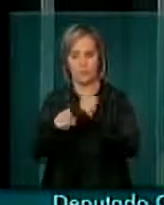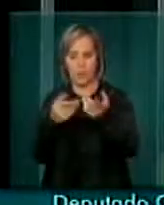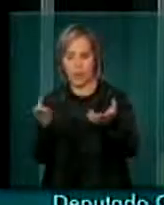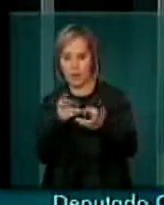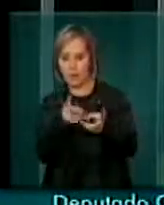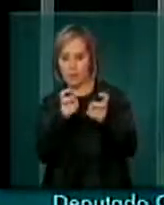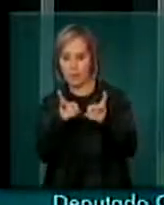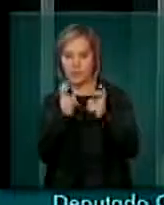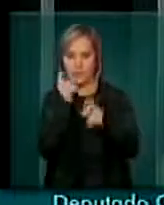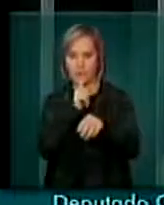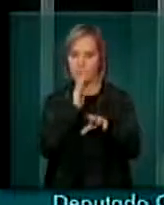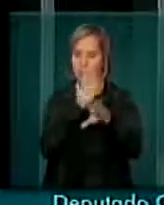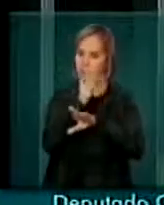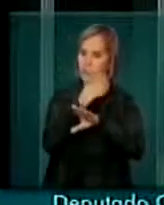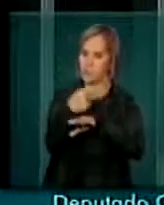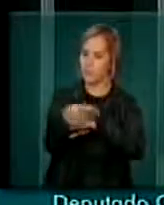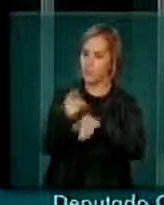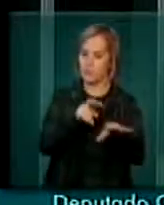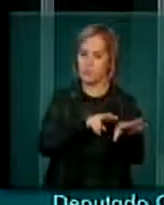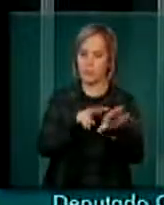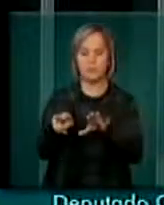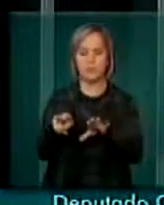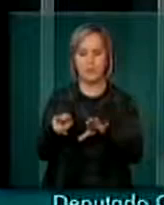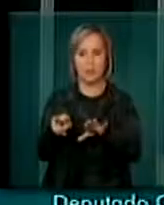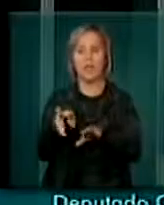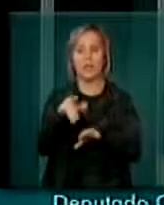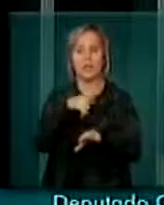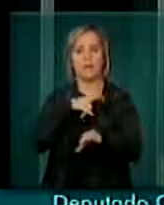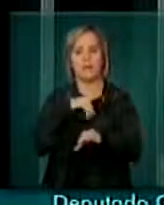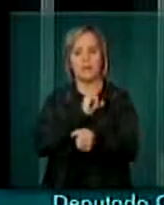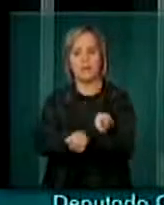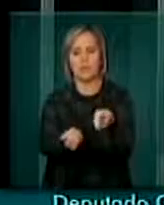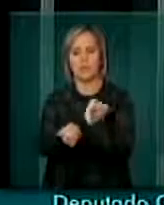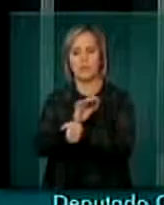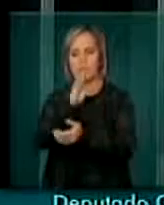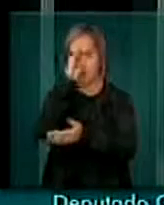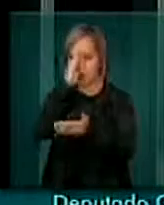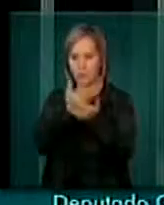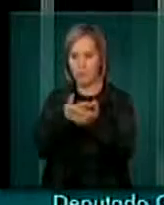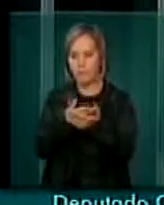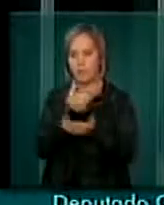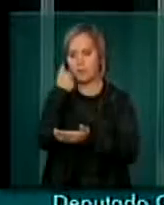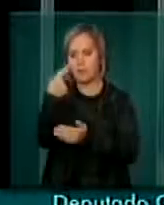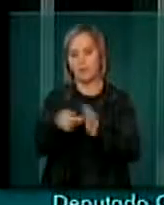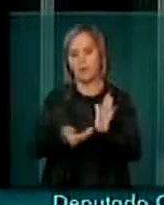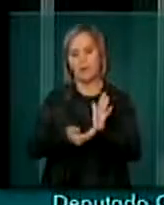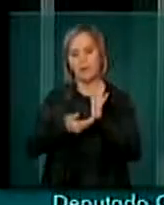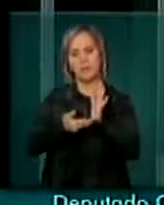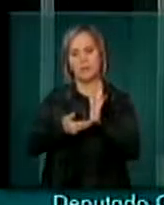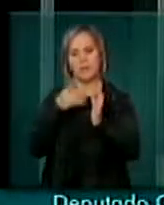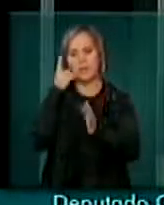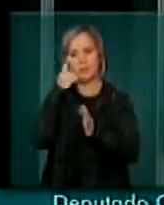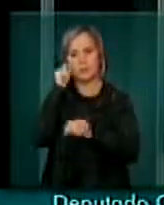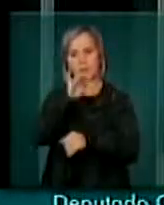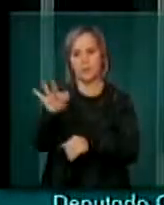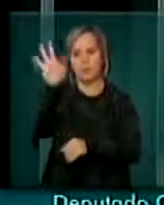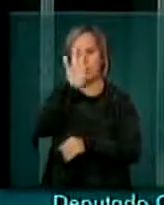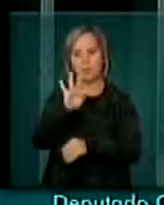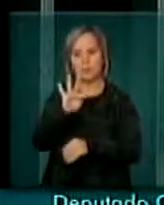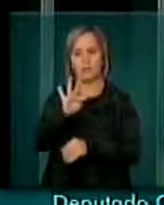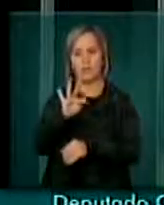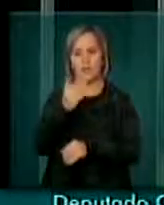as aprovações que aconteceram nesta semana, vai ter um pouco mais de esperança com o Legislativo Federal, com essa Casa, com a Câmara Federal, na